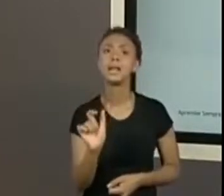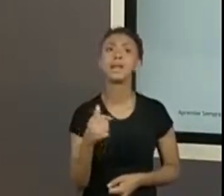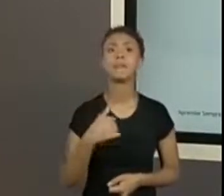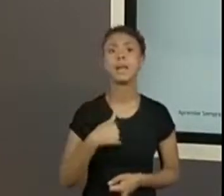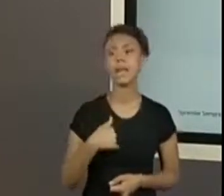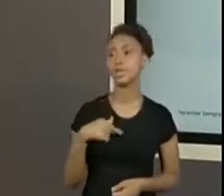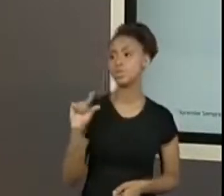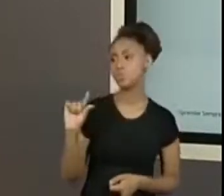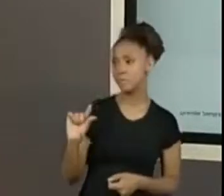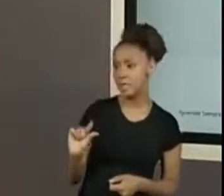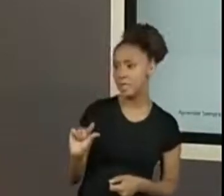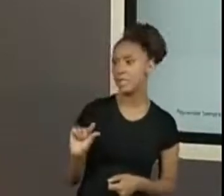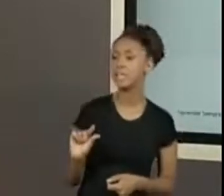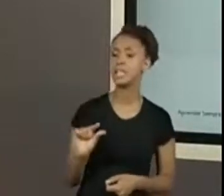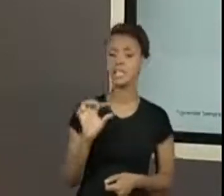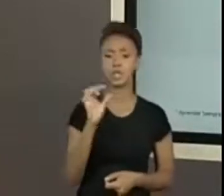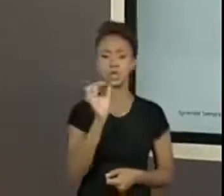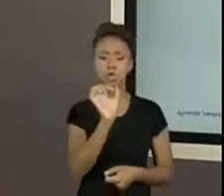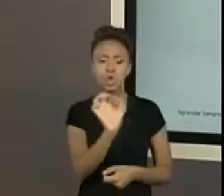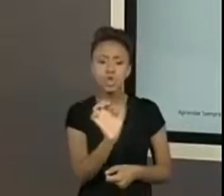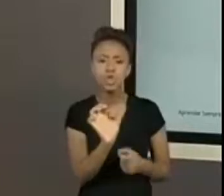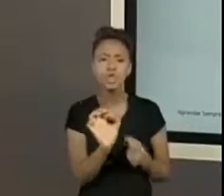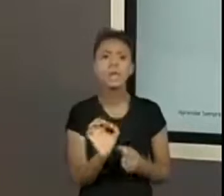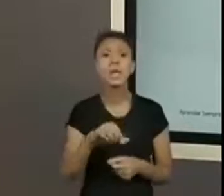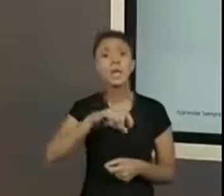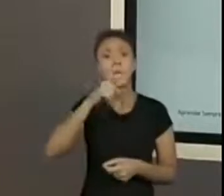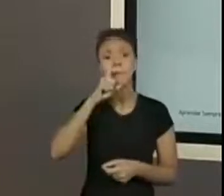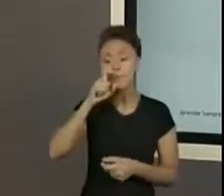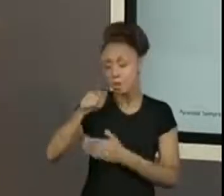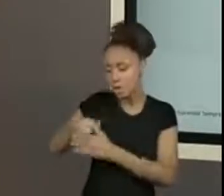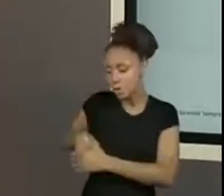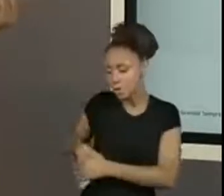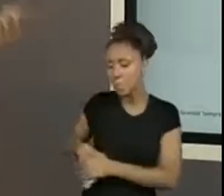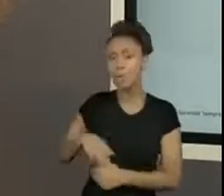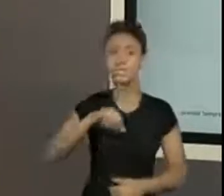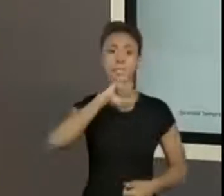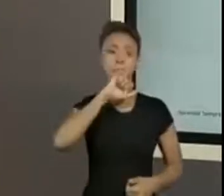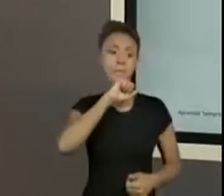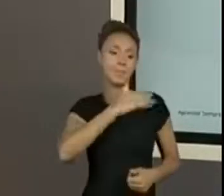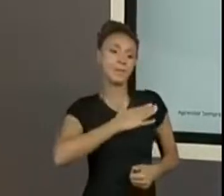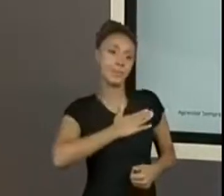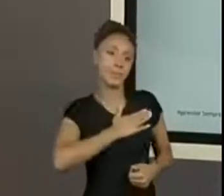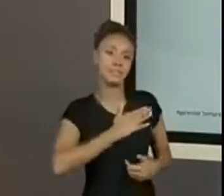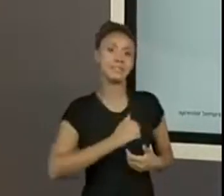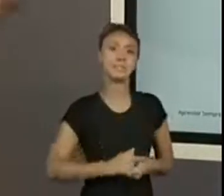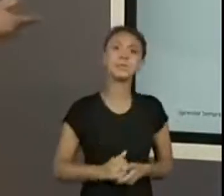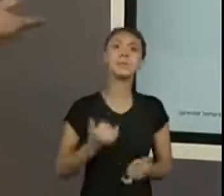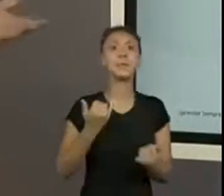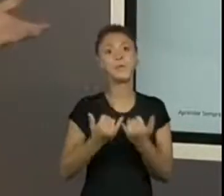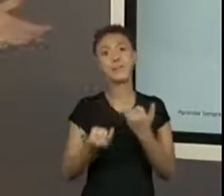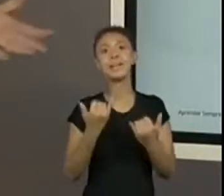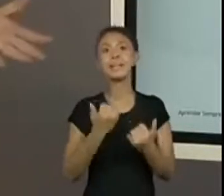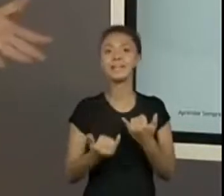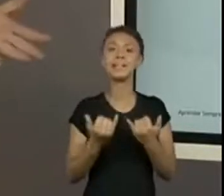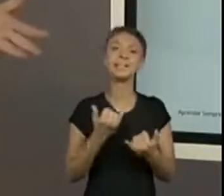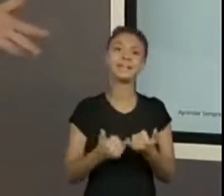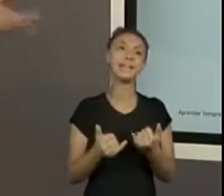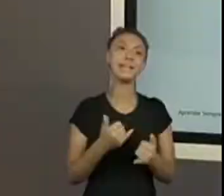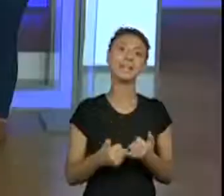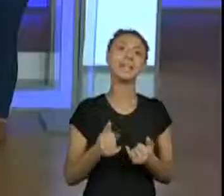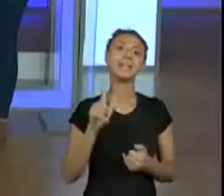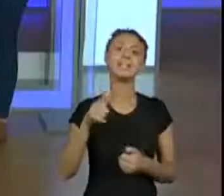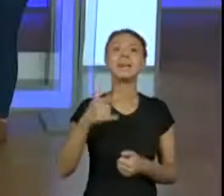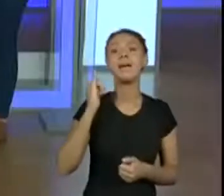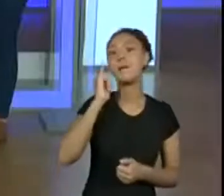pequenininha, do tamanho de um botão. Levo papai no bolso e mamãe no coração. Que bem parecida. Mas aquilo que a gente fala da tradição